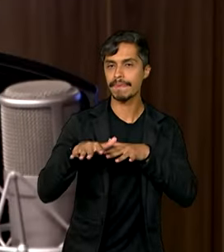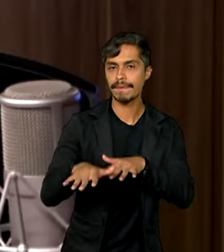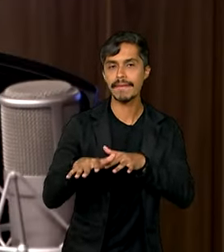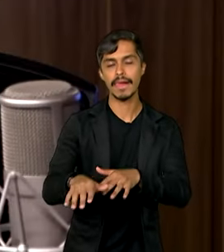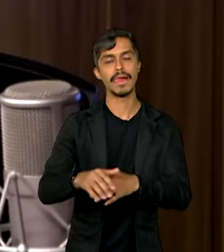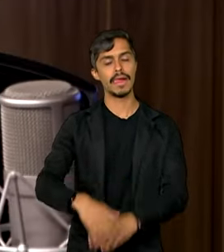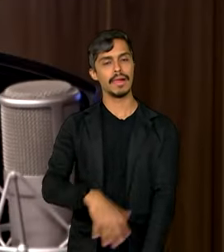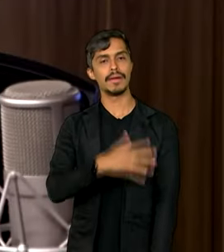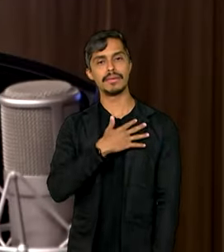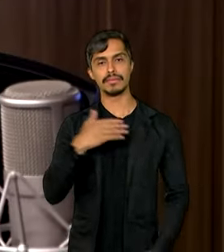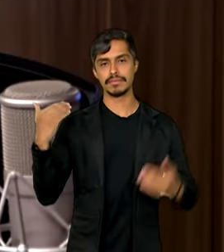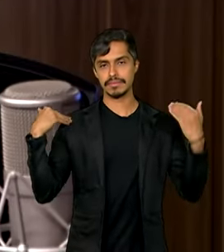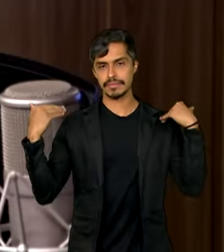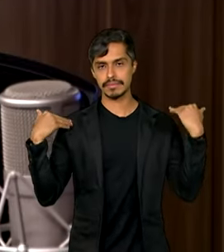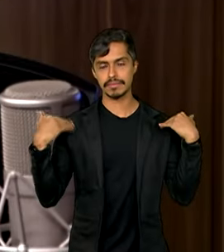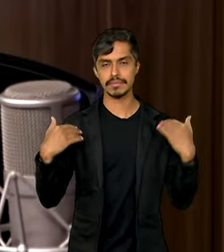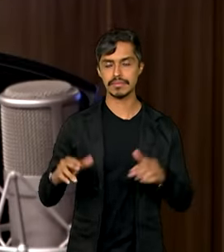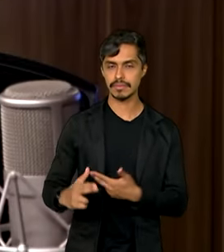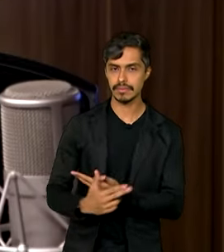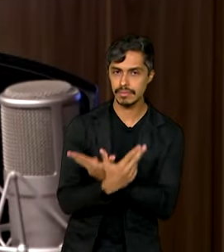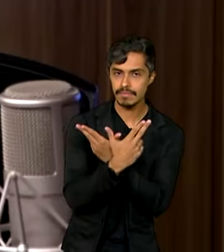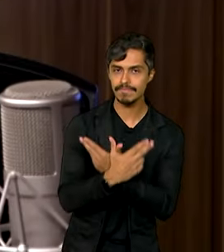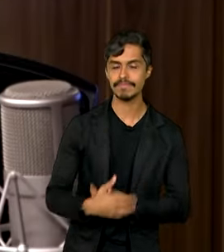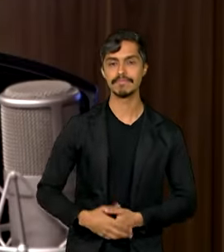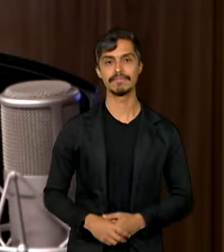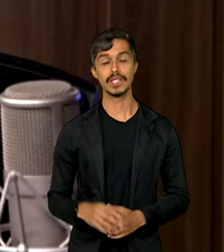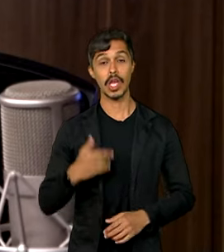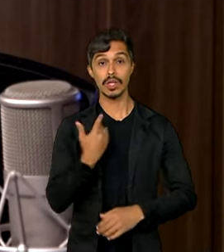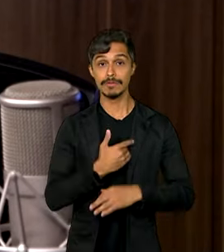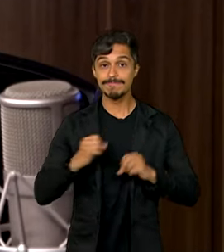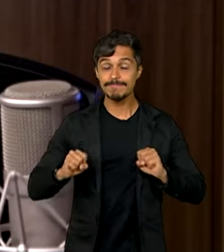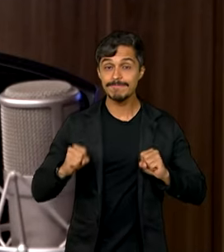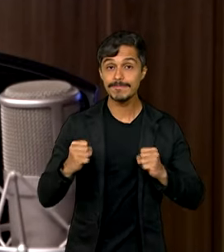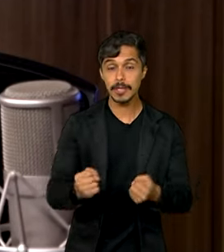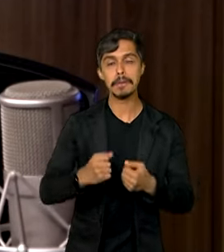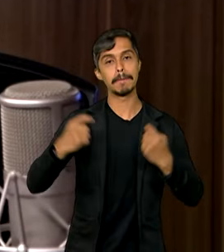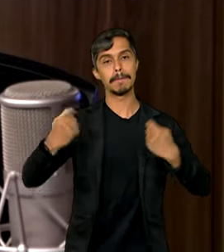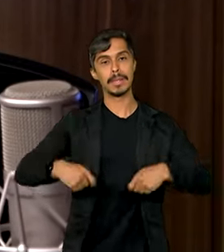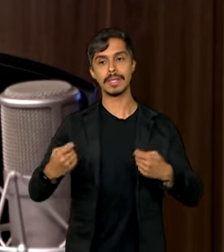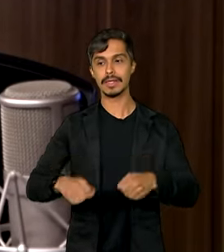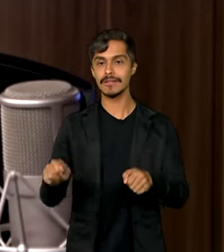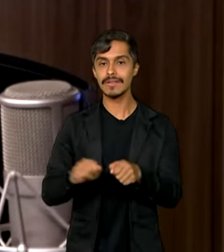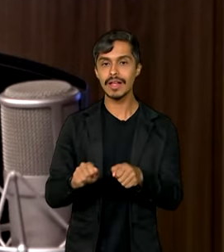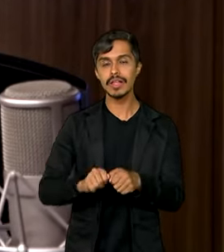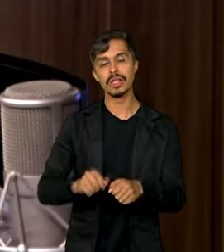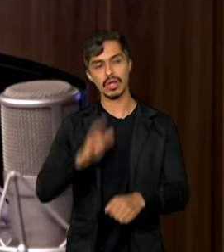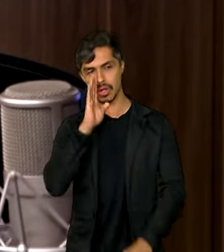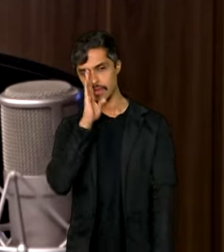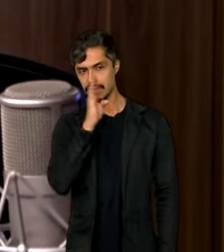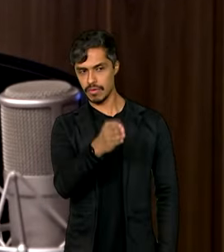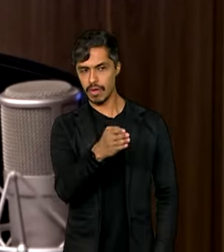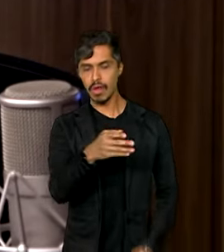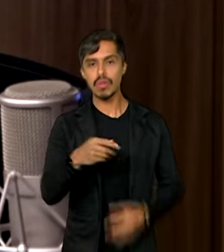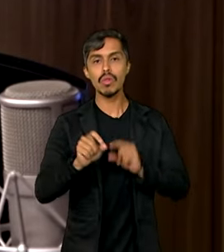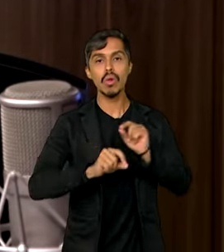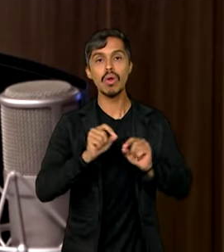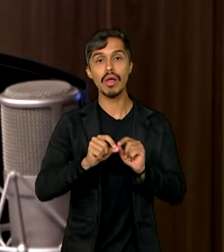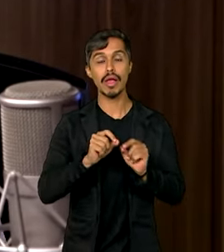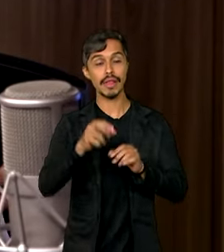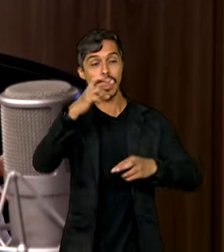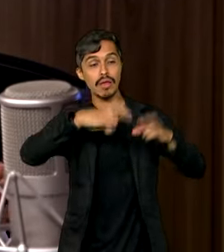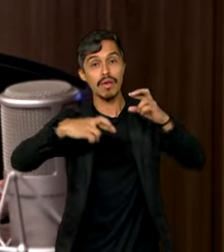nós temos um esforço que precisa ser feito na direção da investigação. A